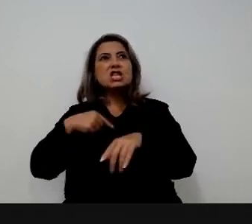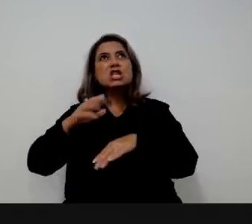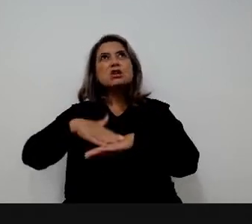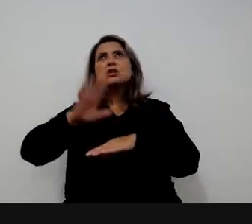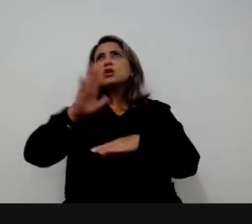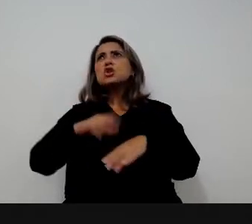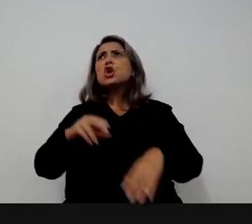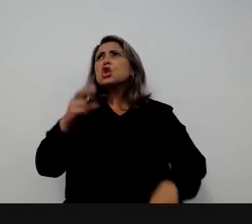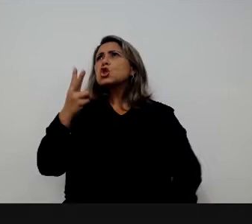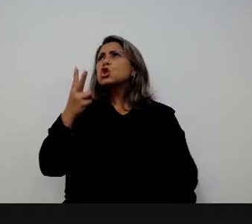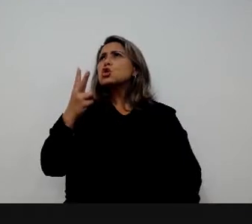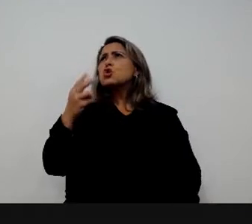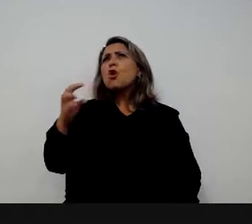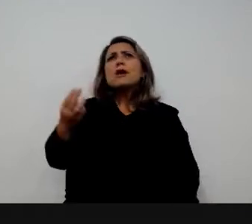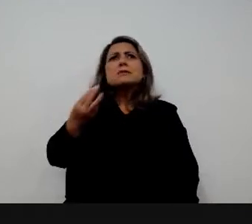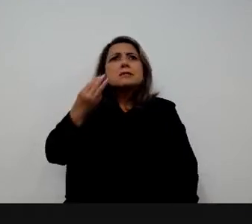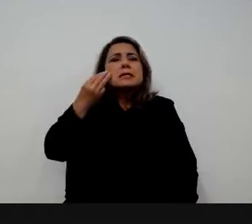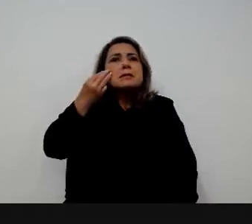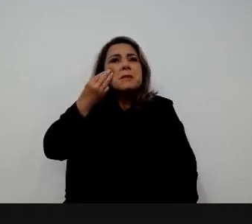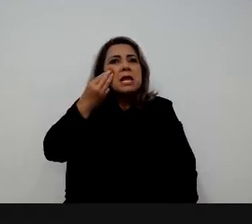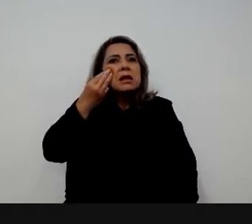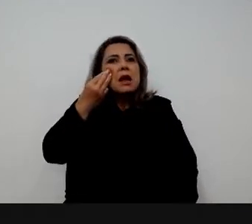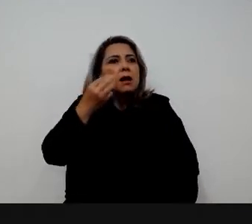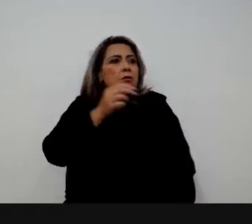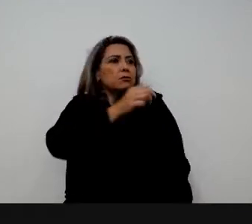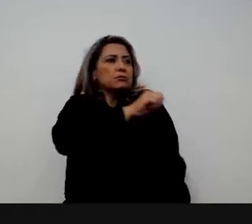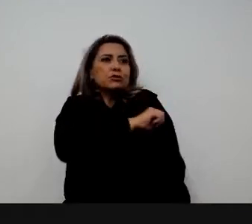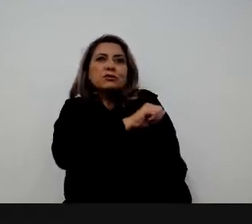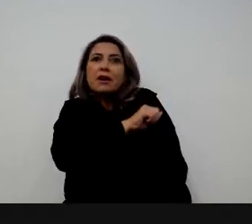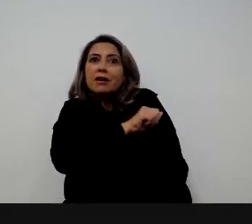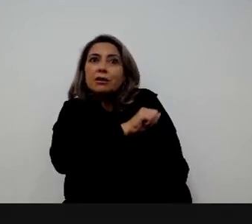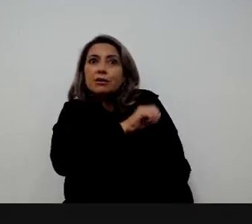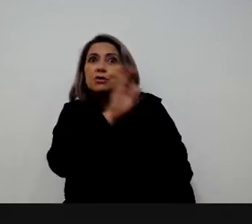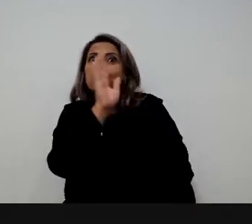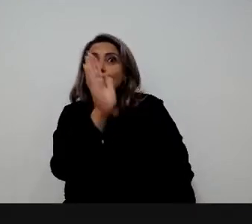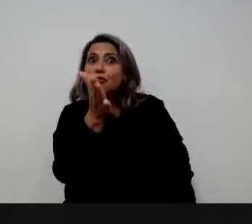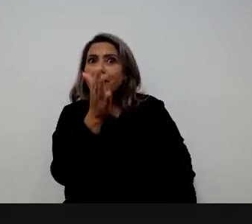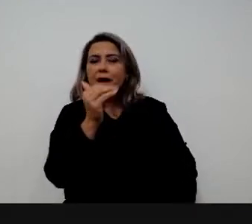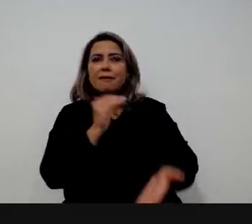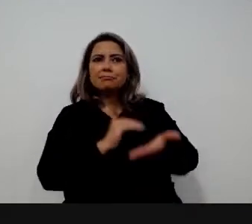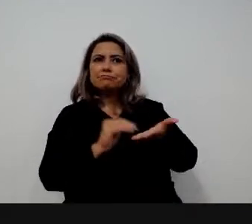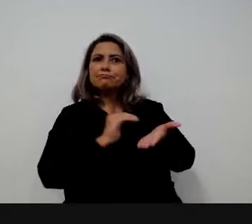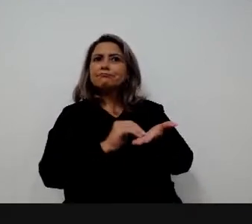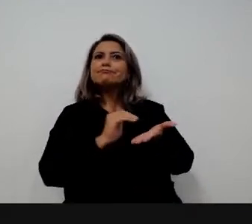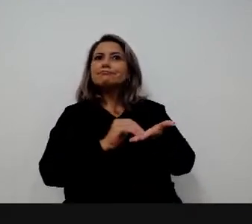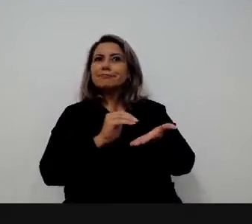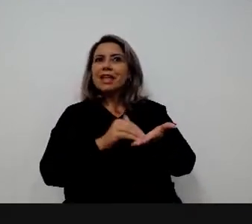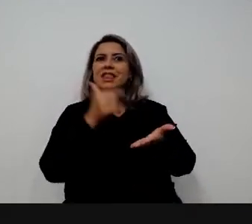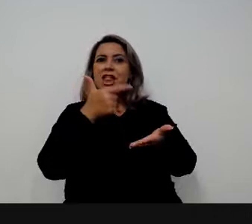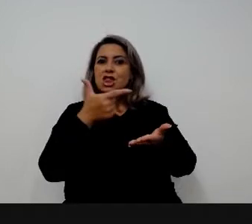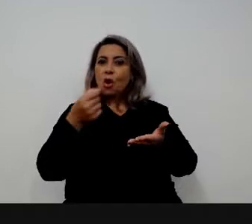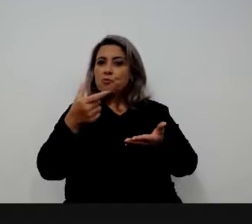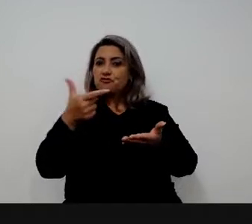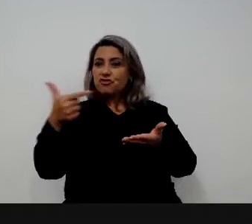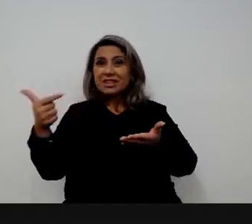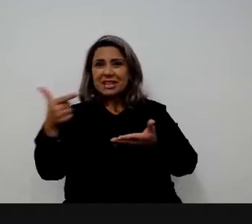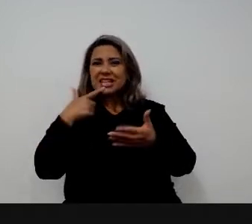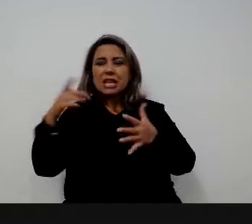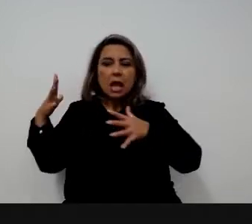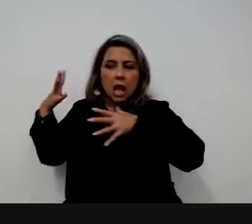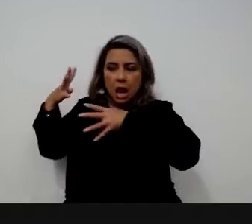,5 de alunos que já passaram para a Enap. Agora, essa marca foi batida em 2022, mas é um número